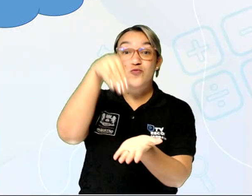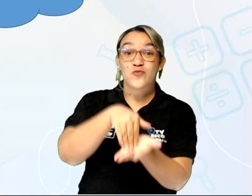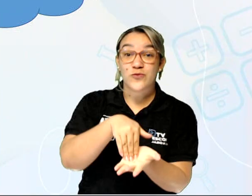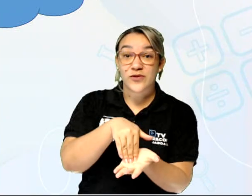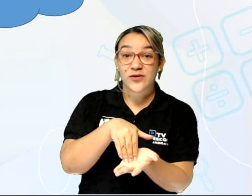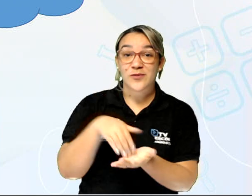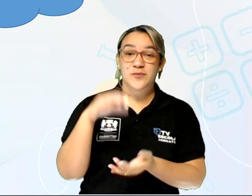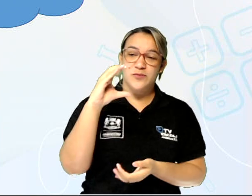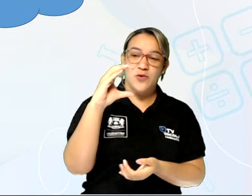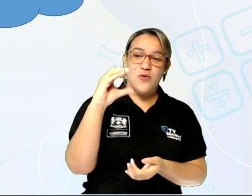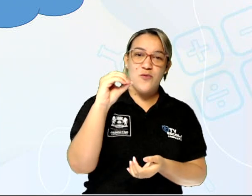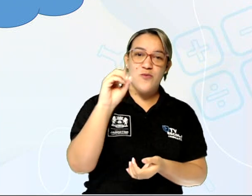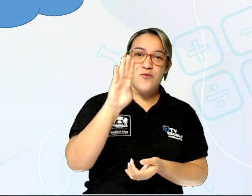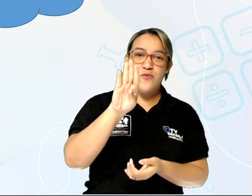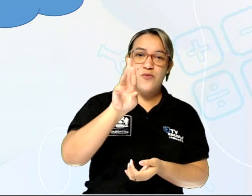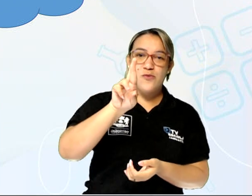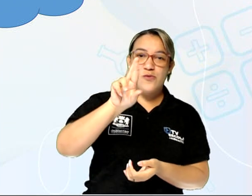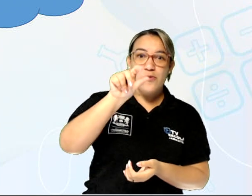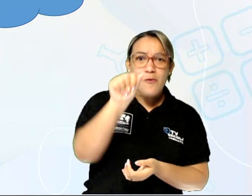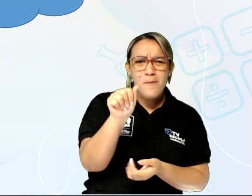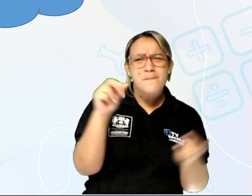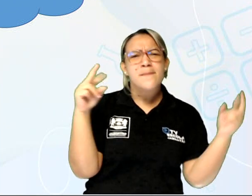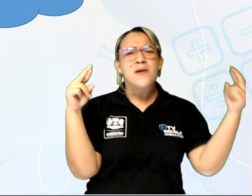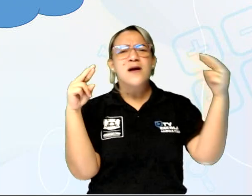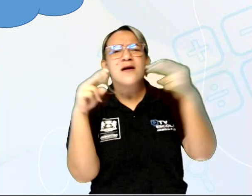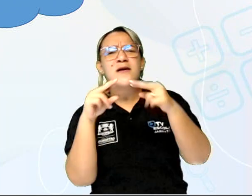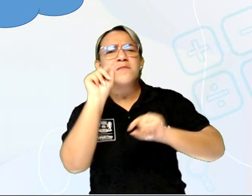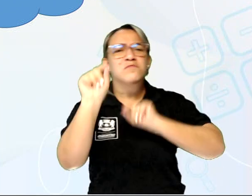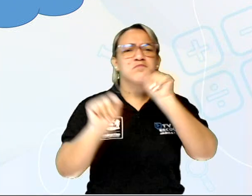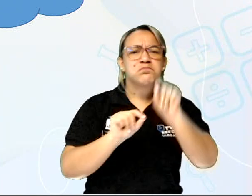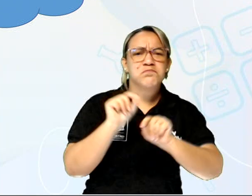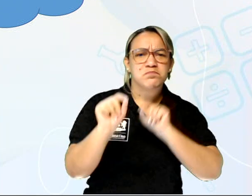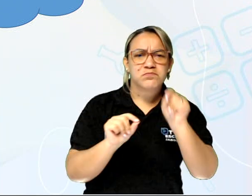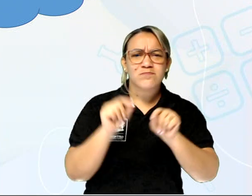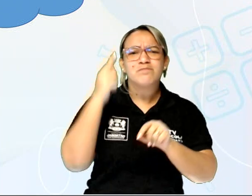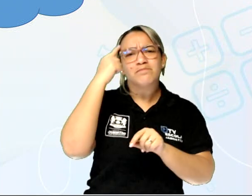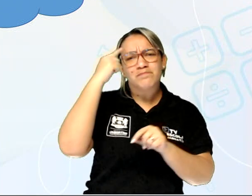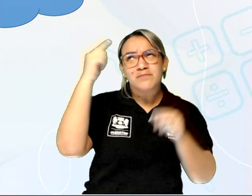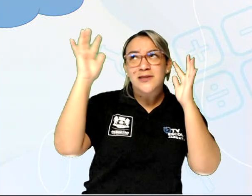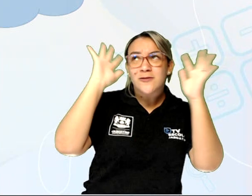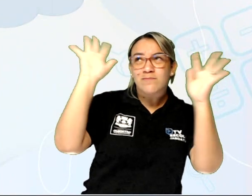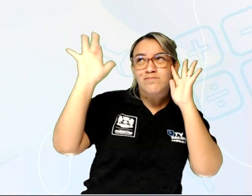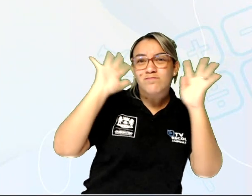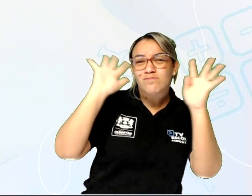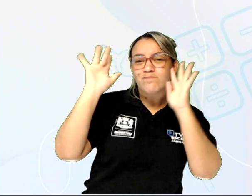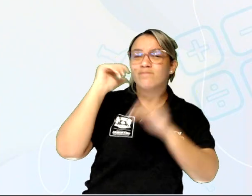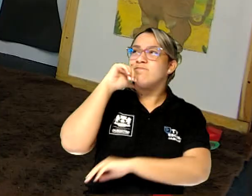a palavra cobra. Rima com o quê? Pensem aí um pouquinho.